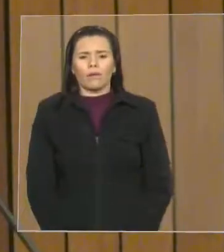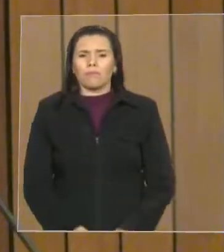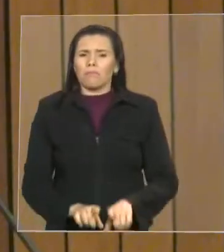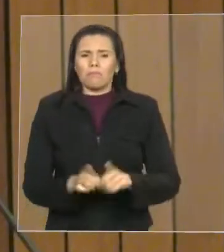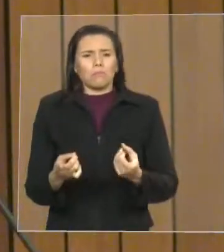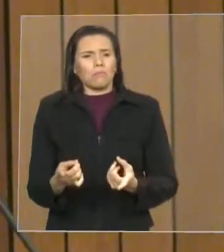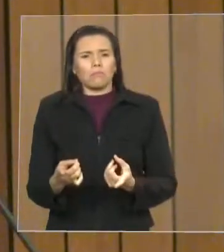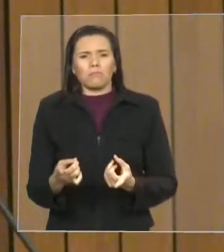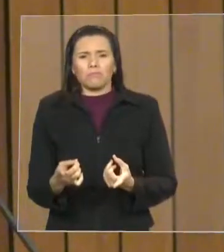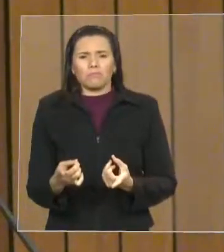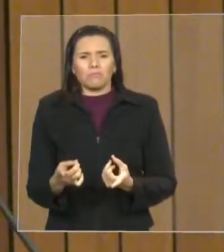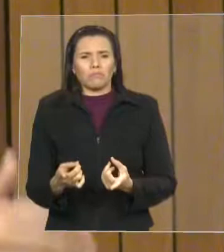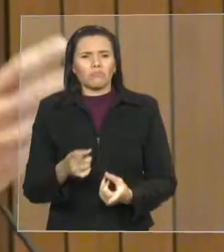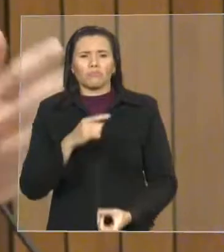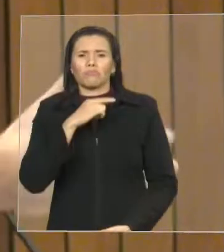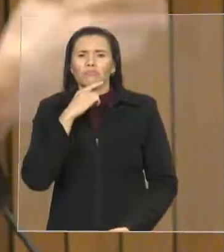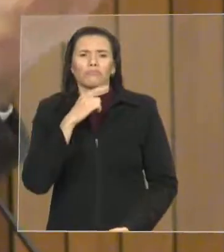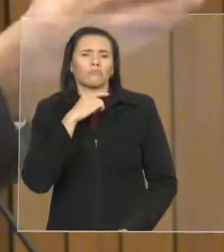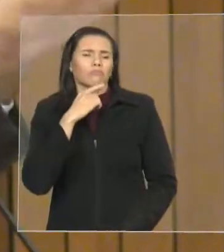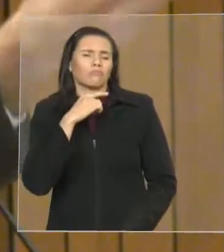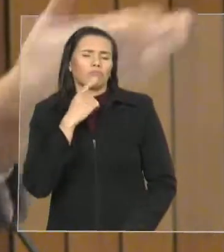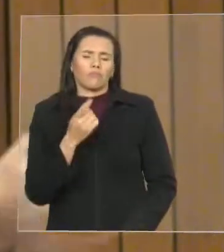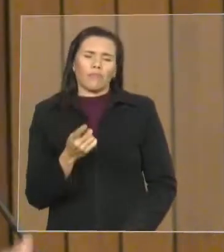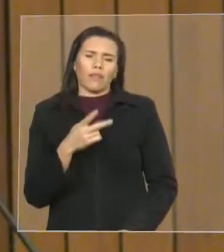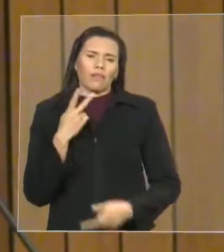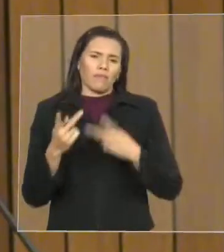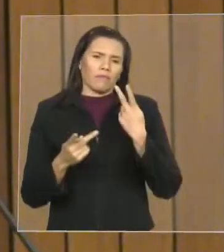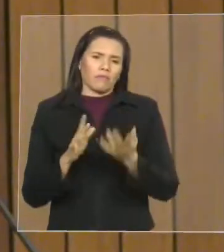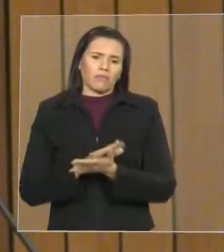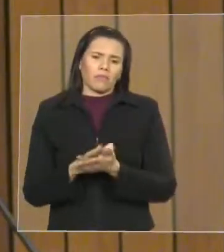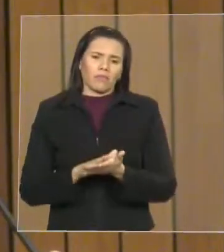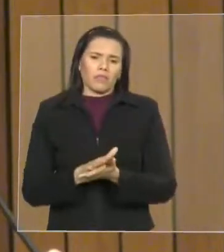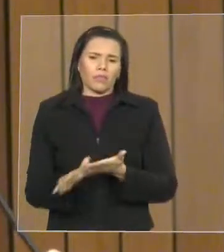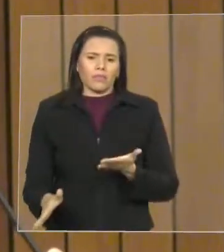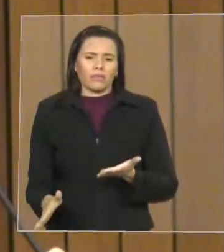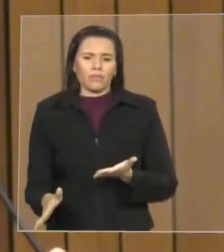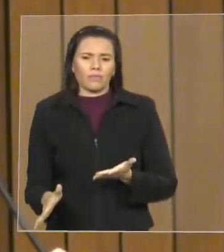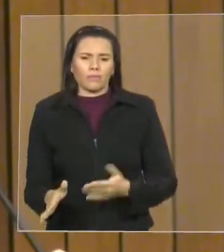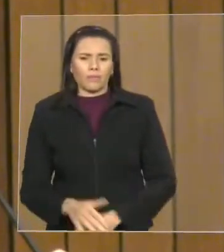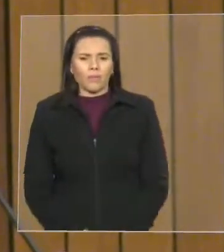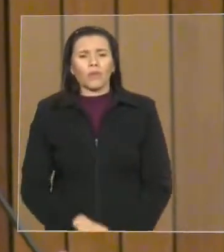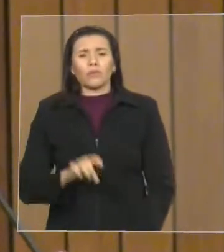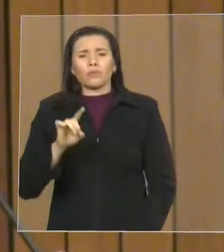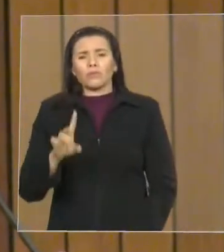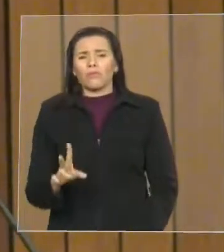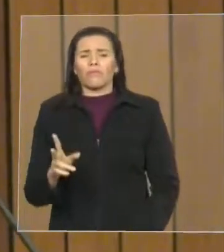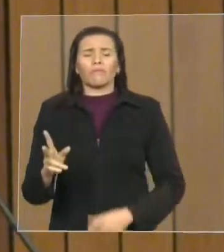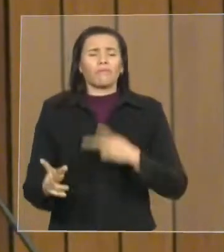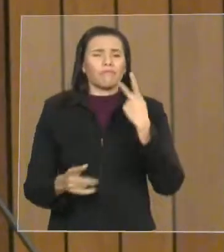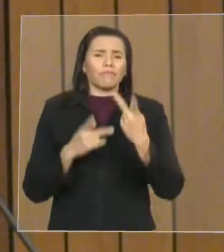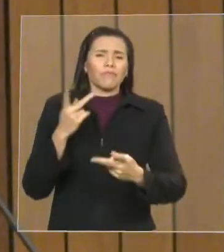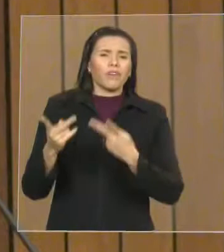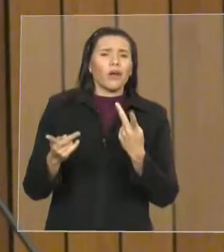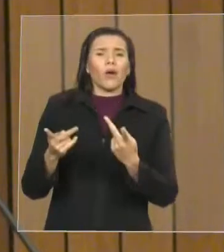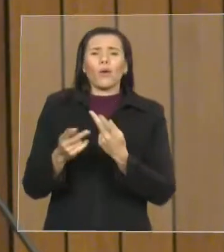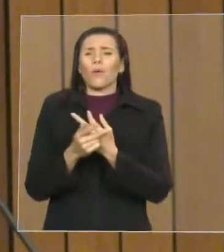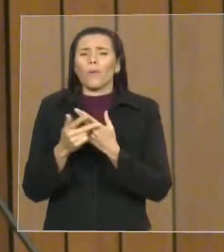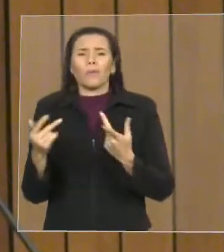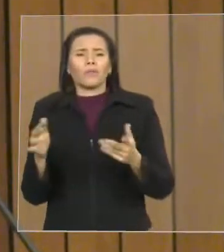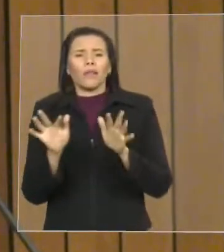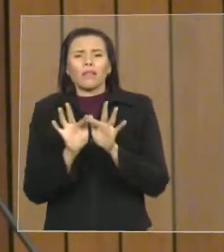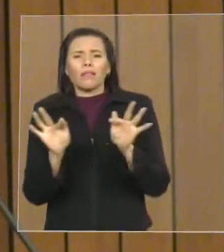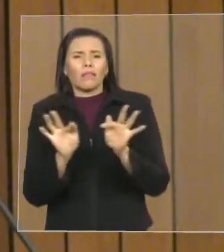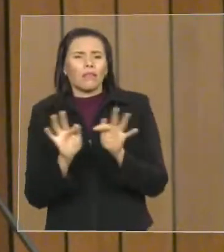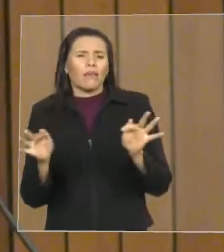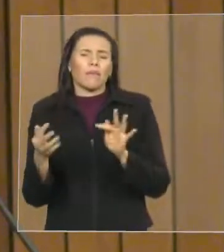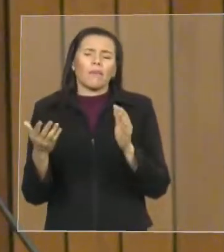palavras que foram lançadas de algumas ações que foram feitas e sob o argumento de que, como a última